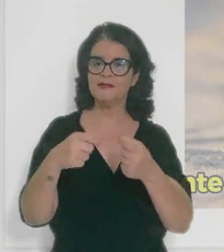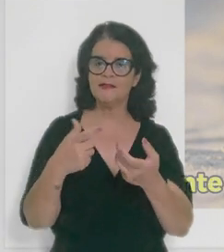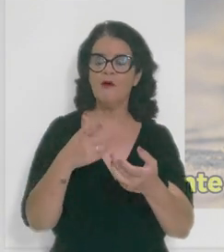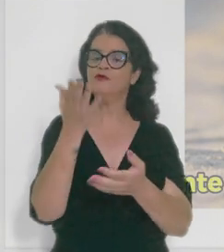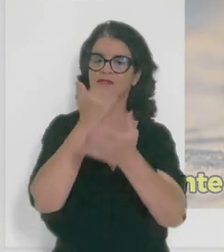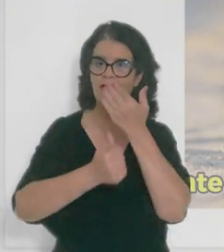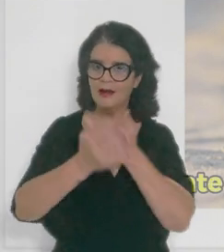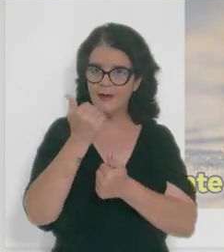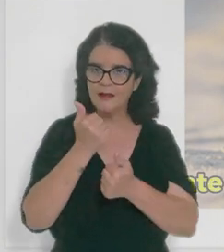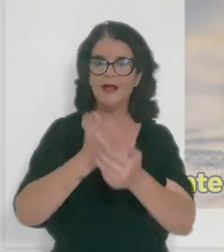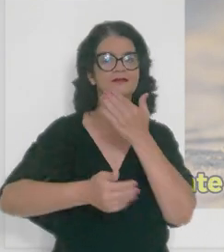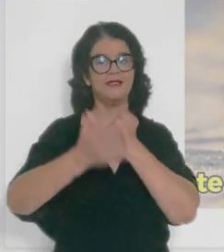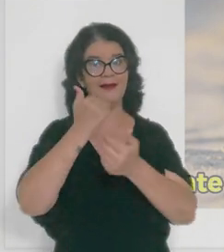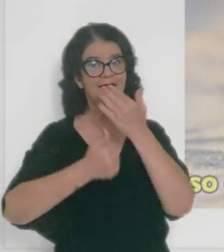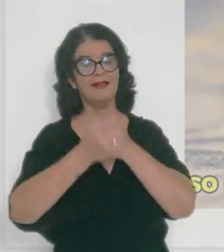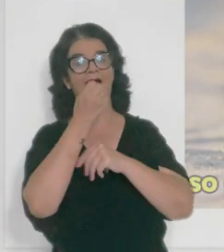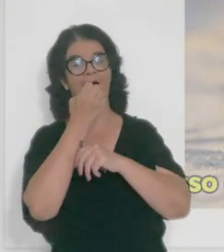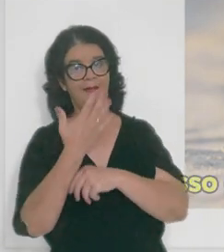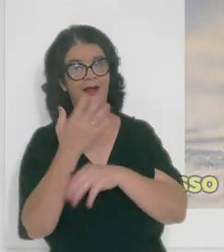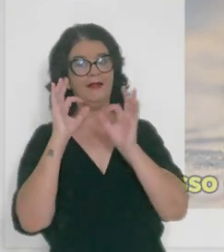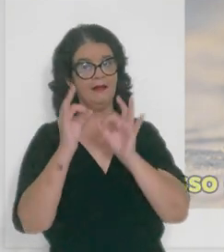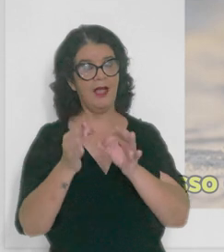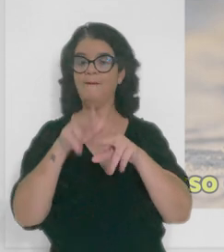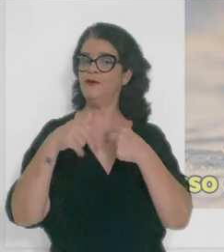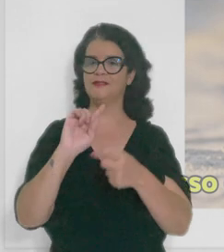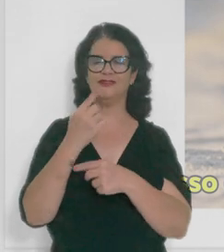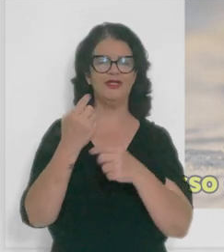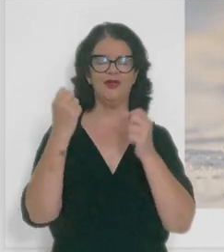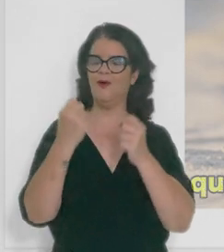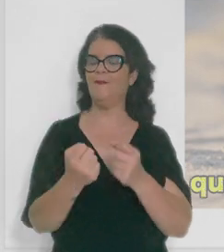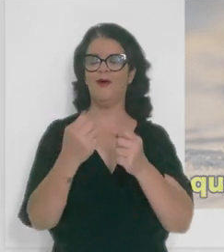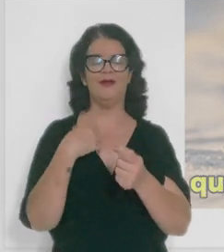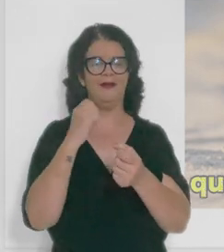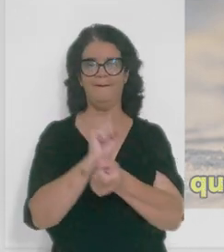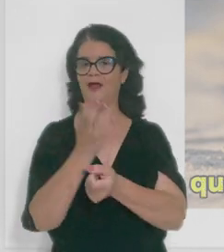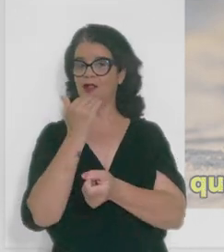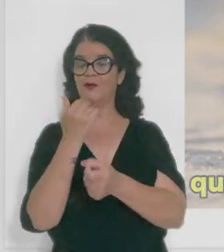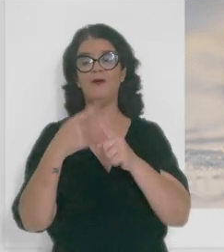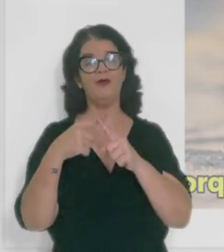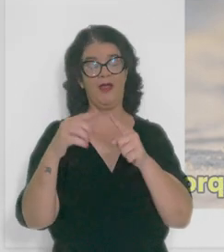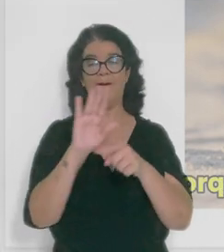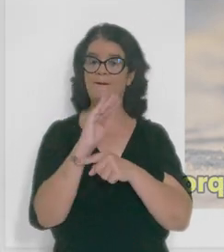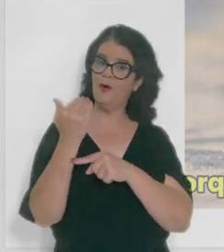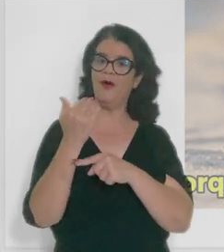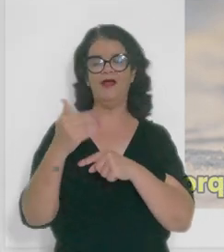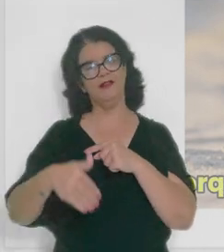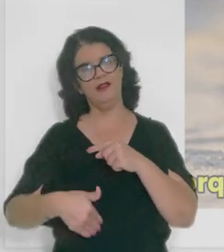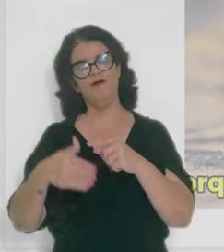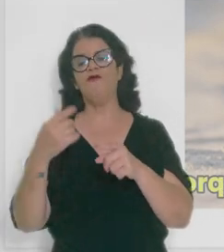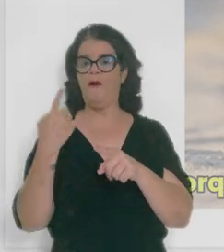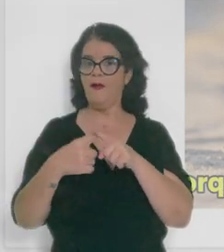se alimentar e se alimentar bem, tá? É por isso que a gente não pode deixar de comer, porque a gente pode morrer de fome. Porque a